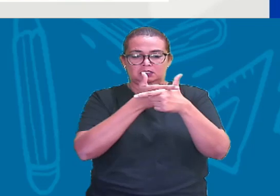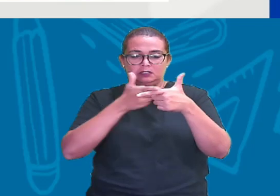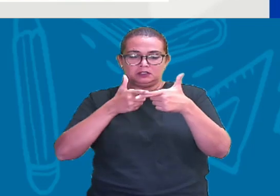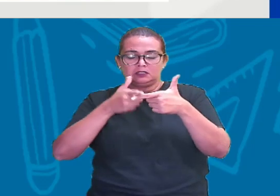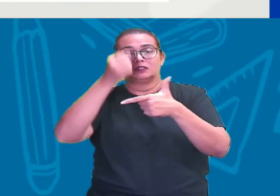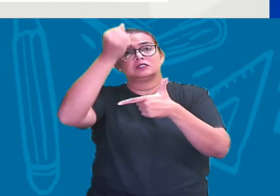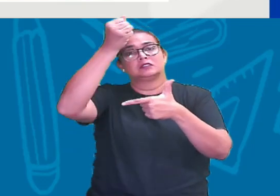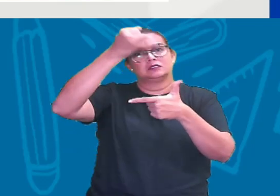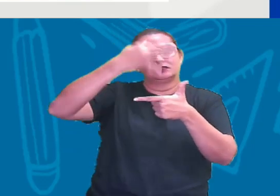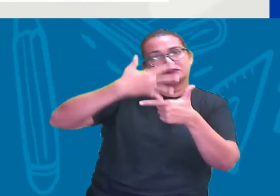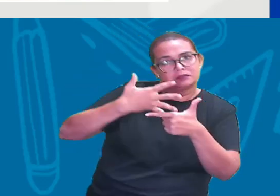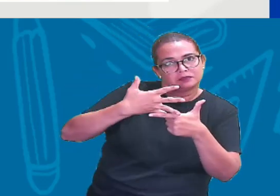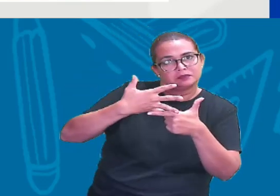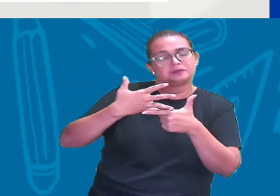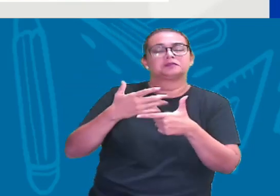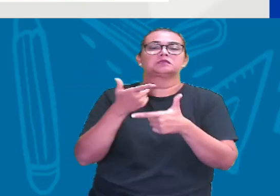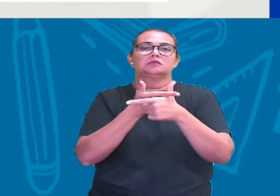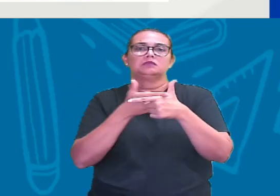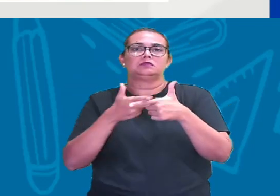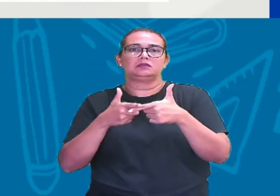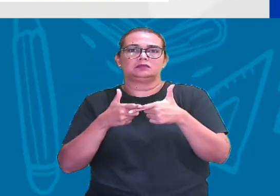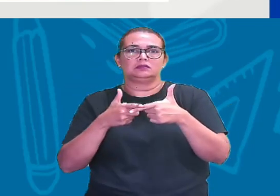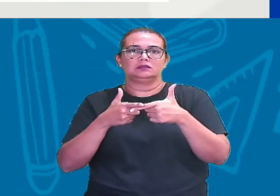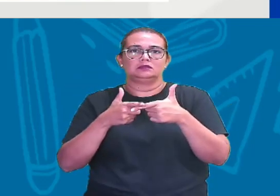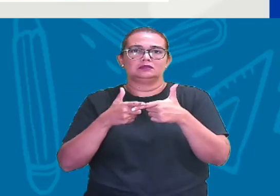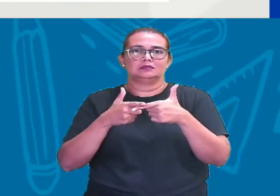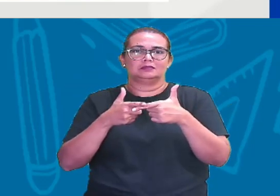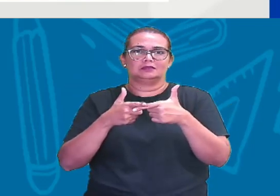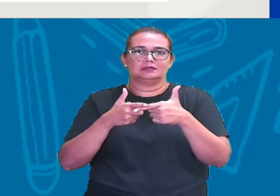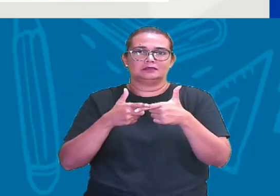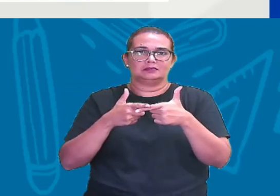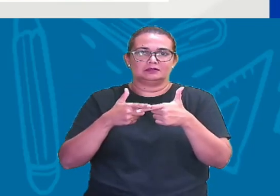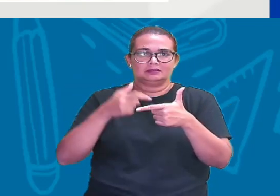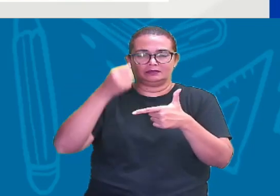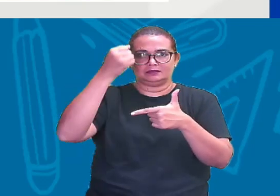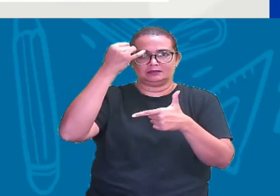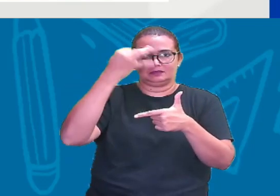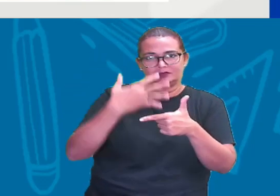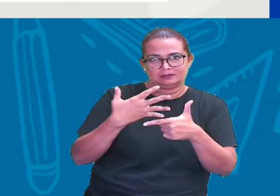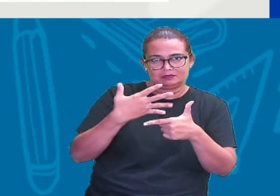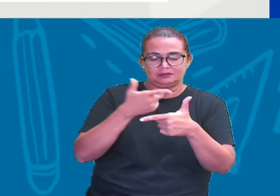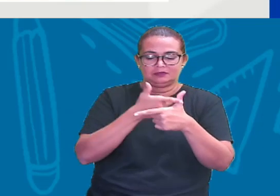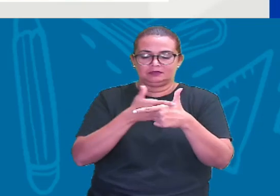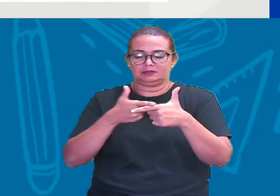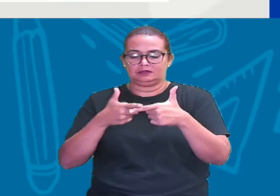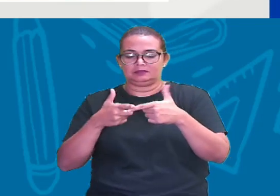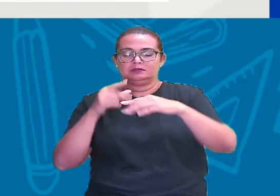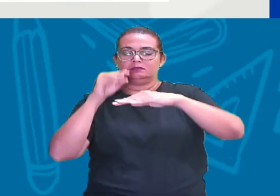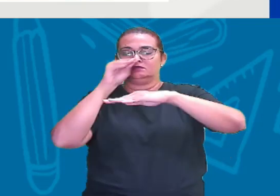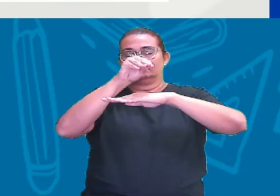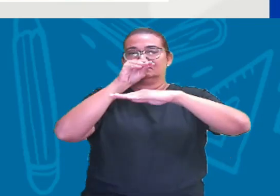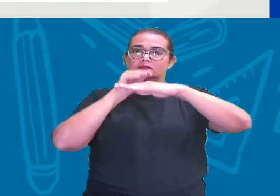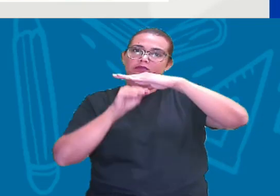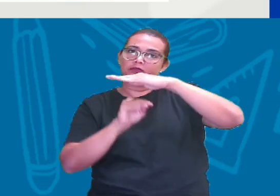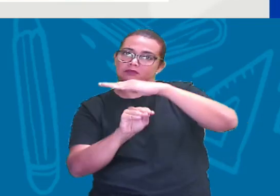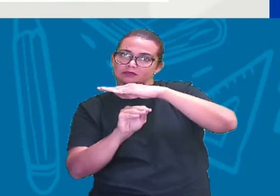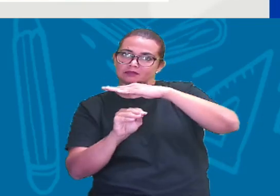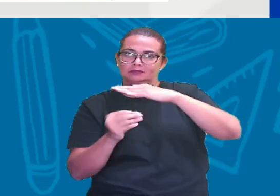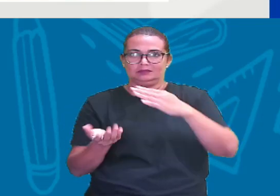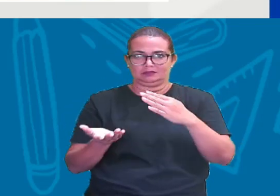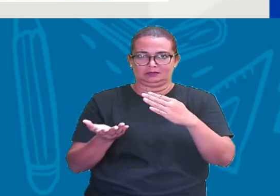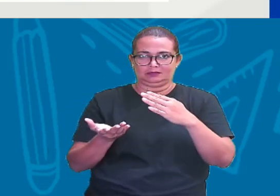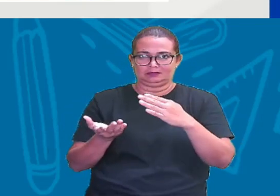E esse conjunto dos números racionais são as frações, então são as